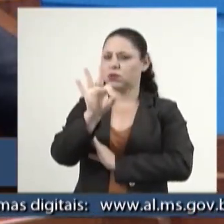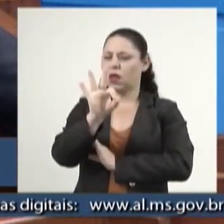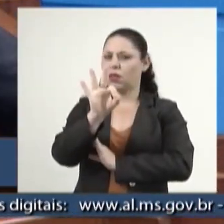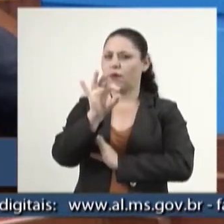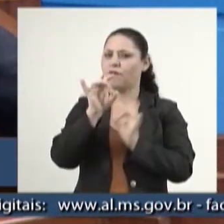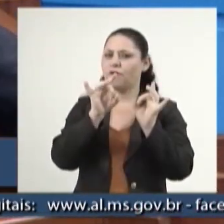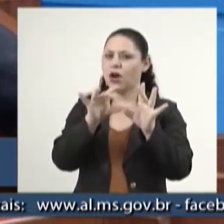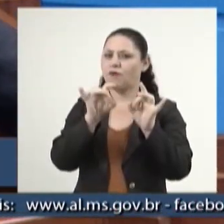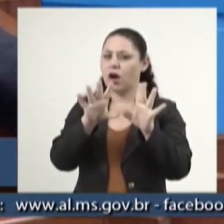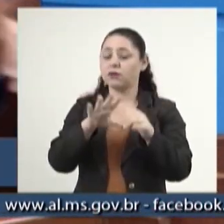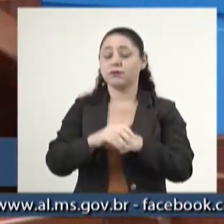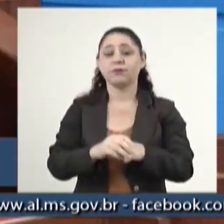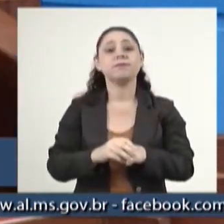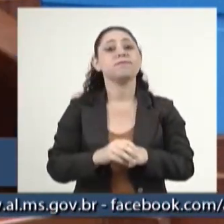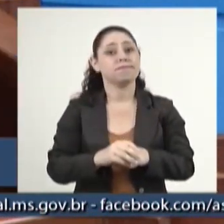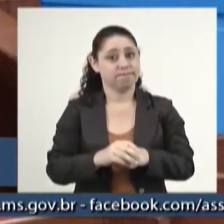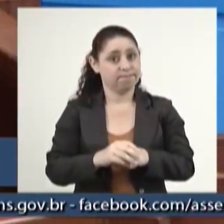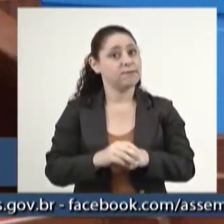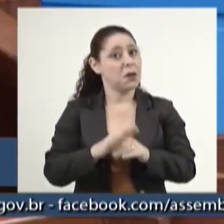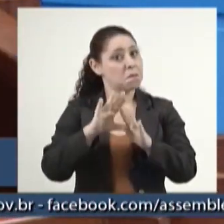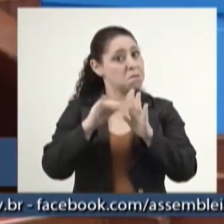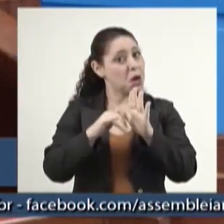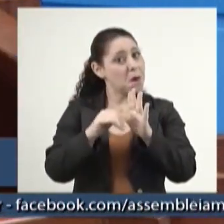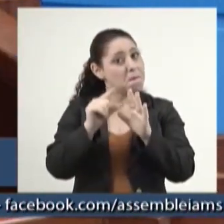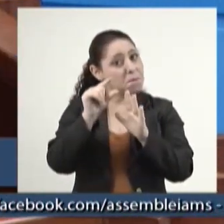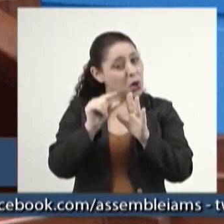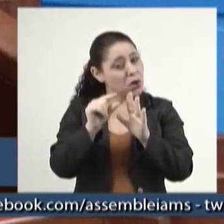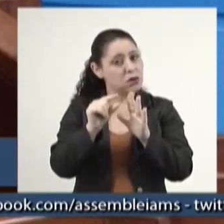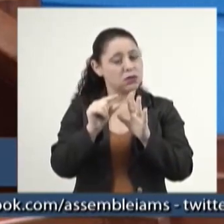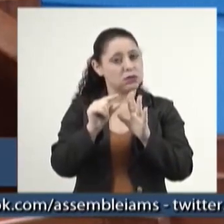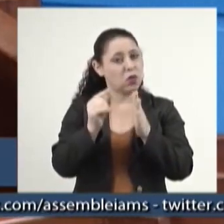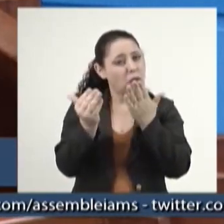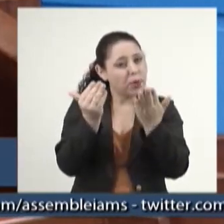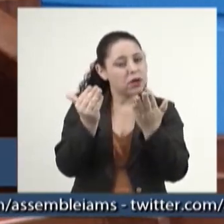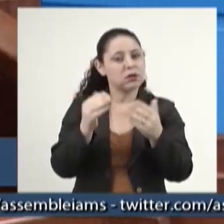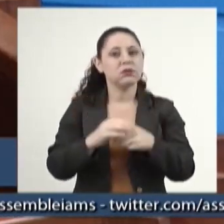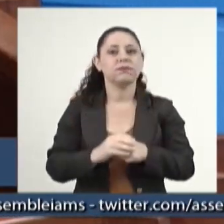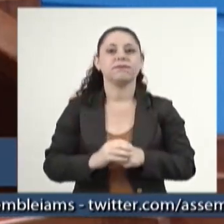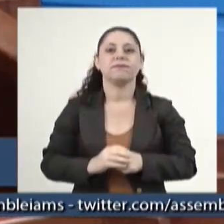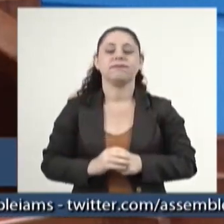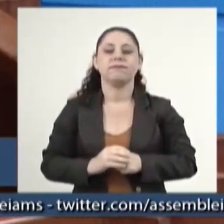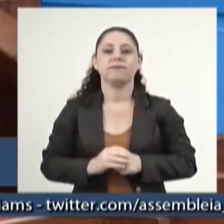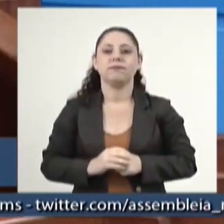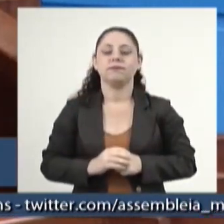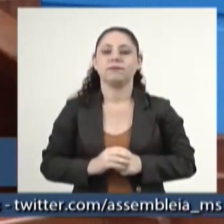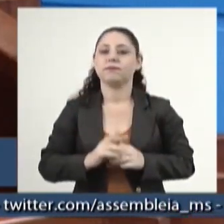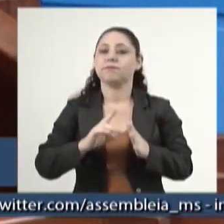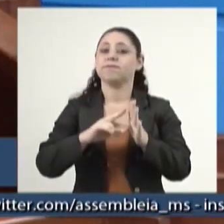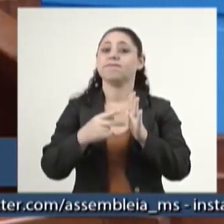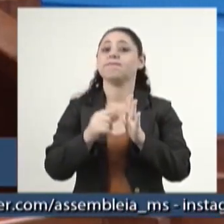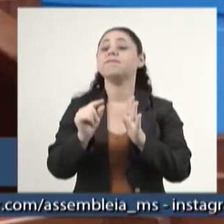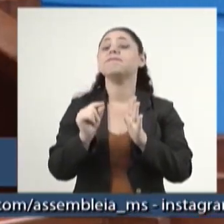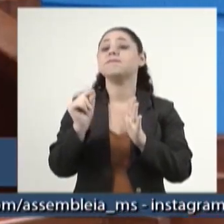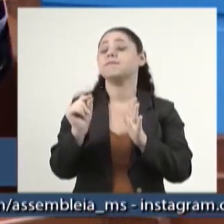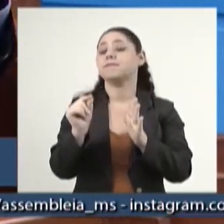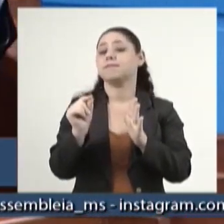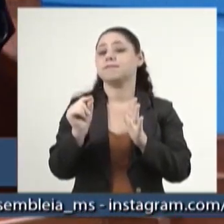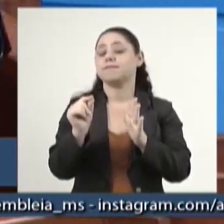na produção. E isso, a queda mínima na produção. E isso significa,